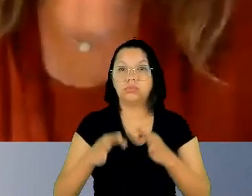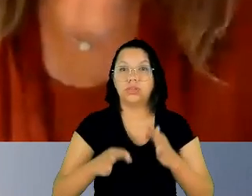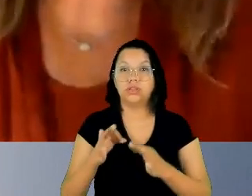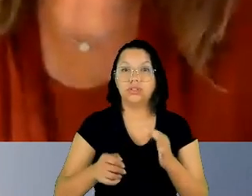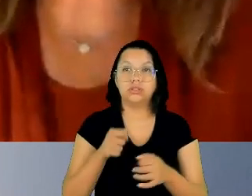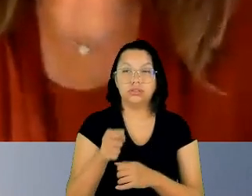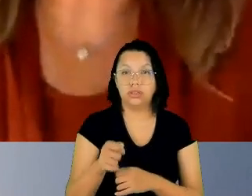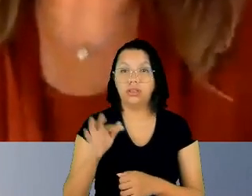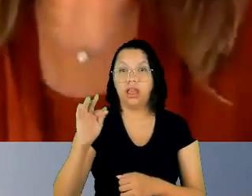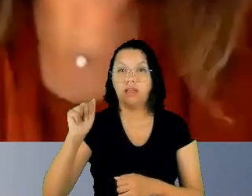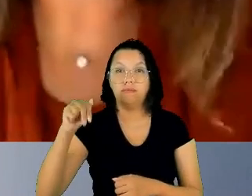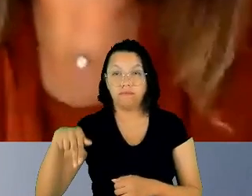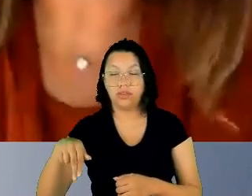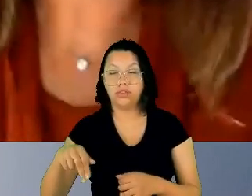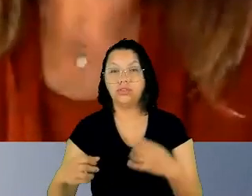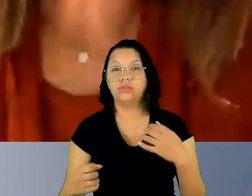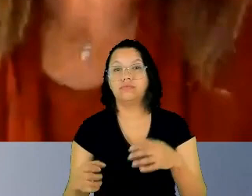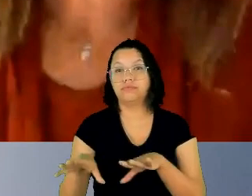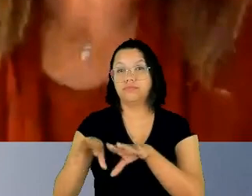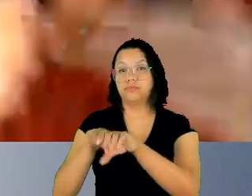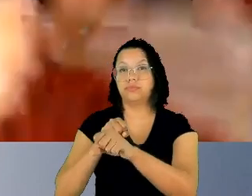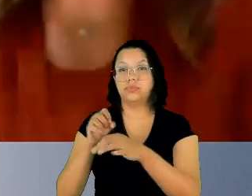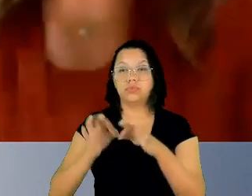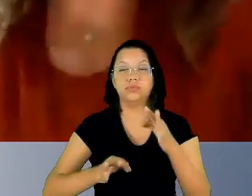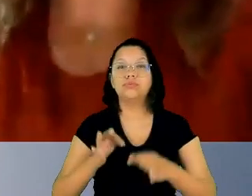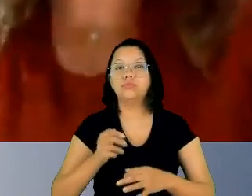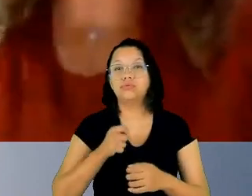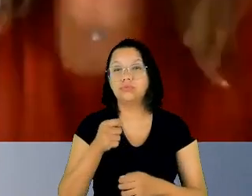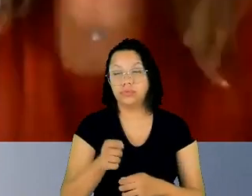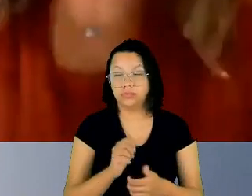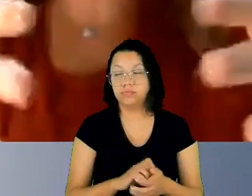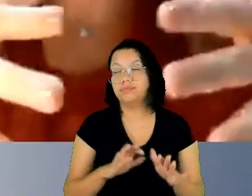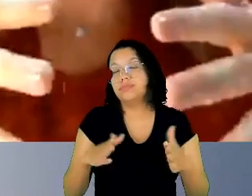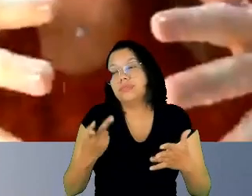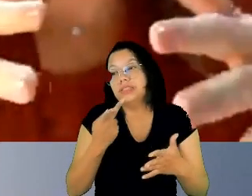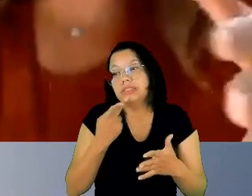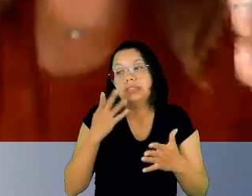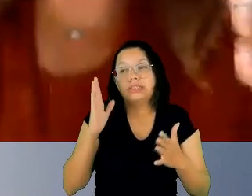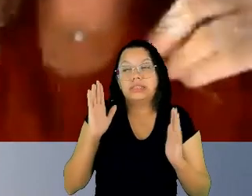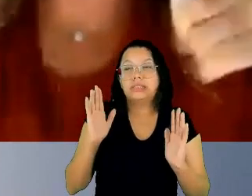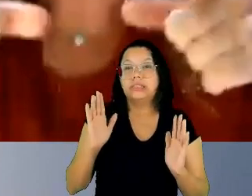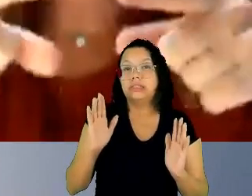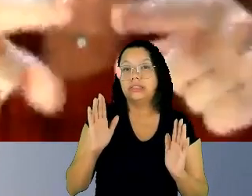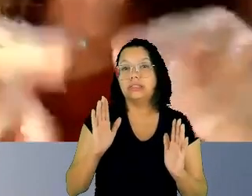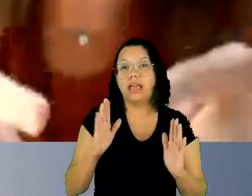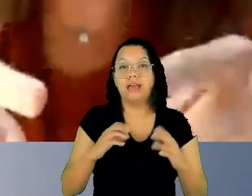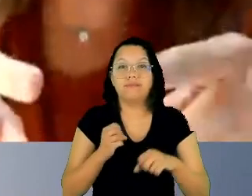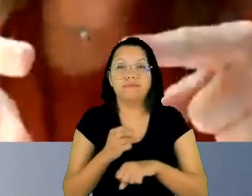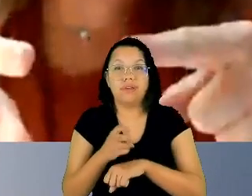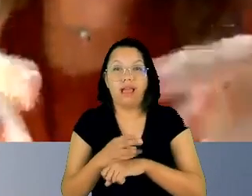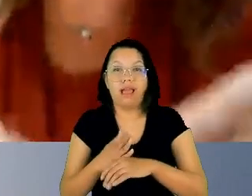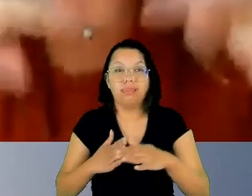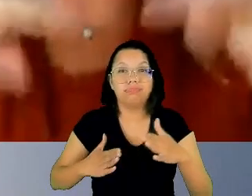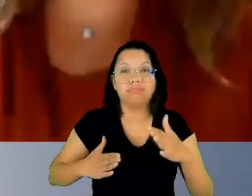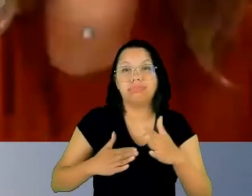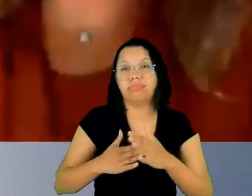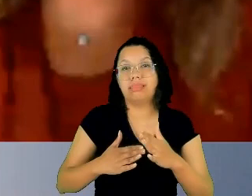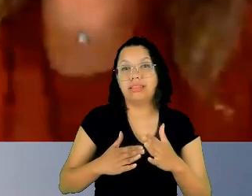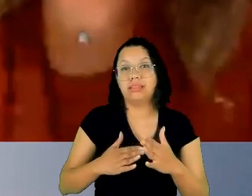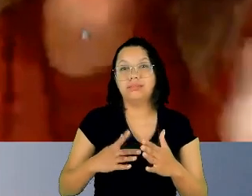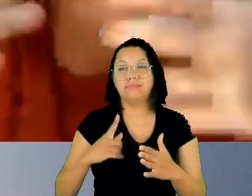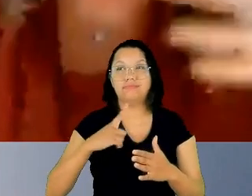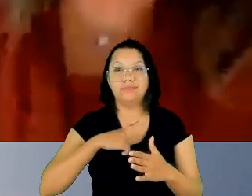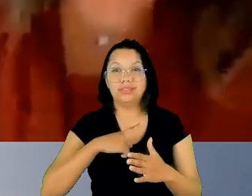até e ele dizia olha as vagas foram limitadas então houve um número menor de vagas que de